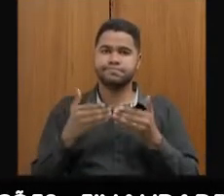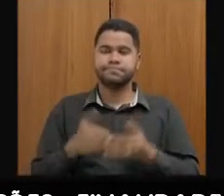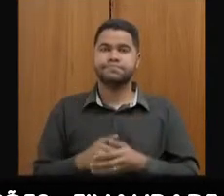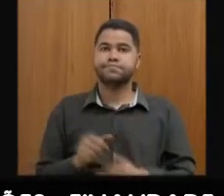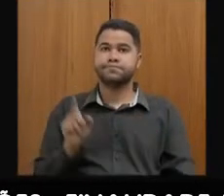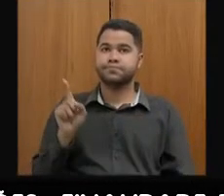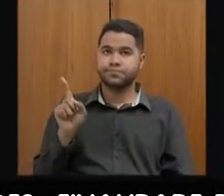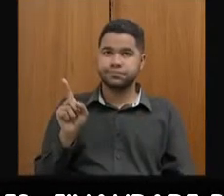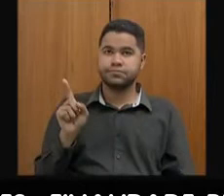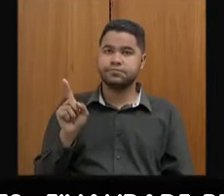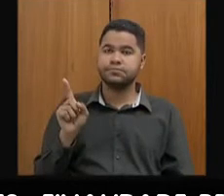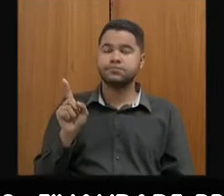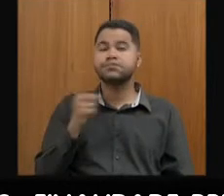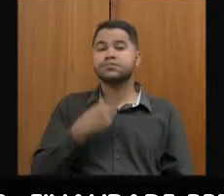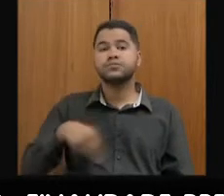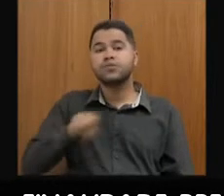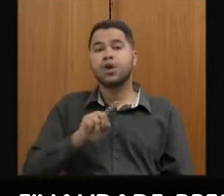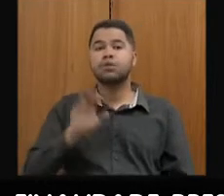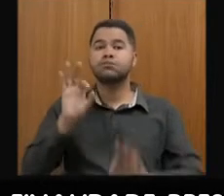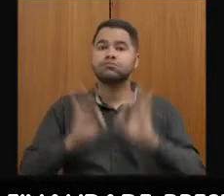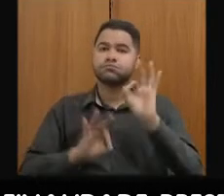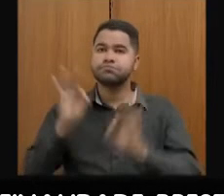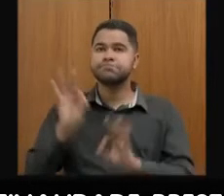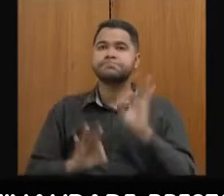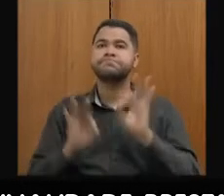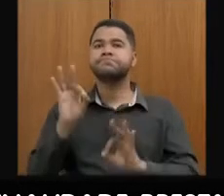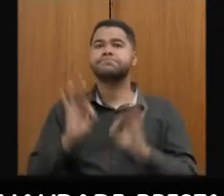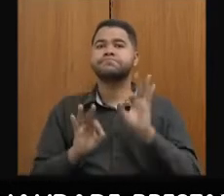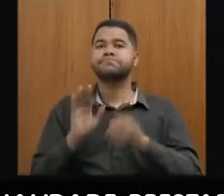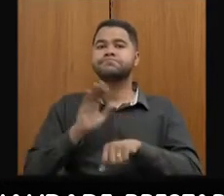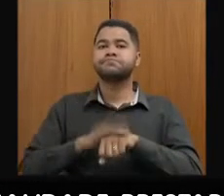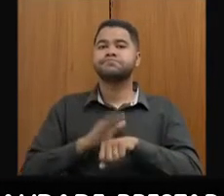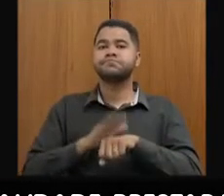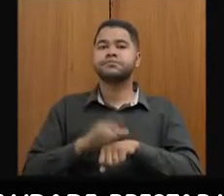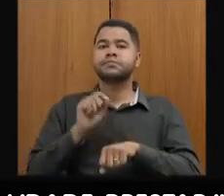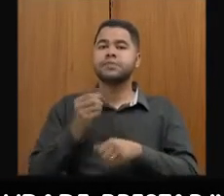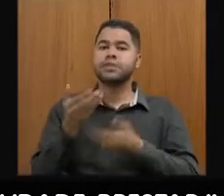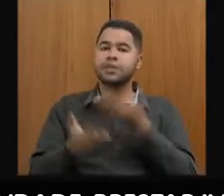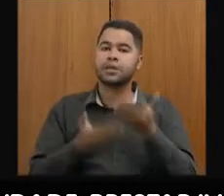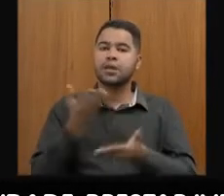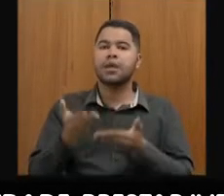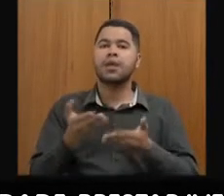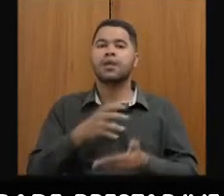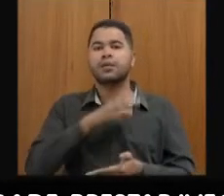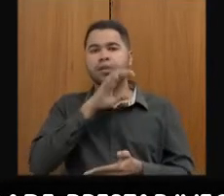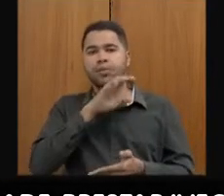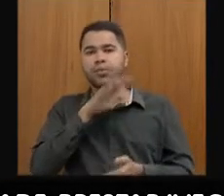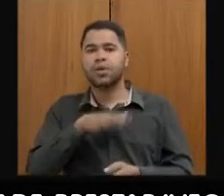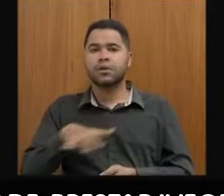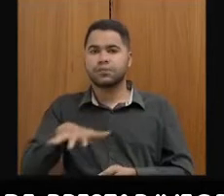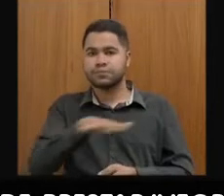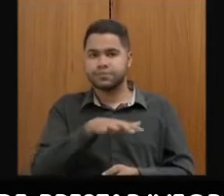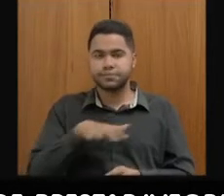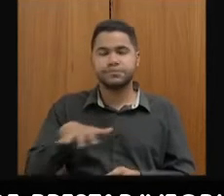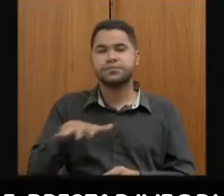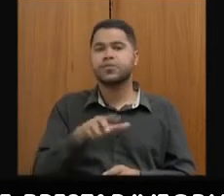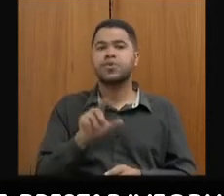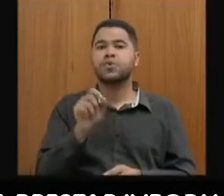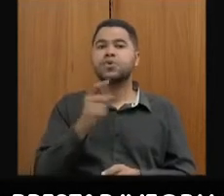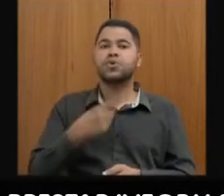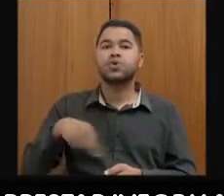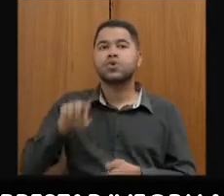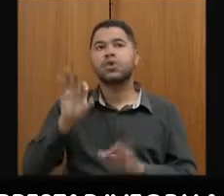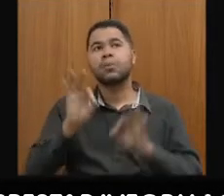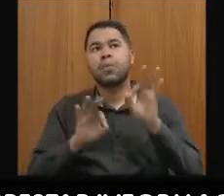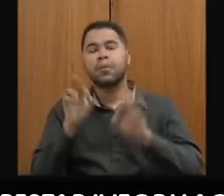Aqui, o que a gente tem feito em termos de tratamentos tributários setoriais, o que a gente fez de